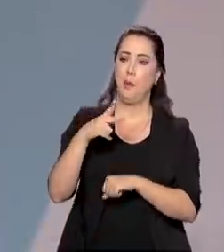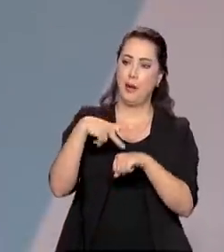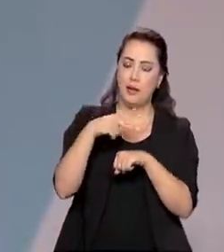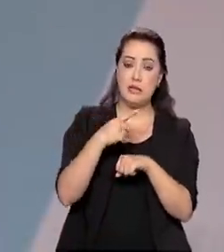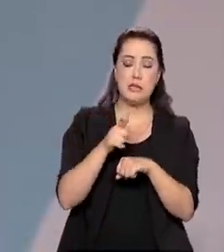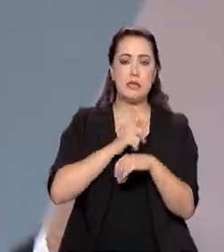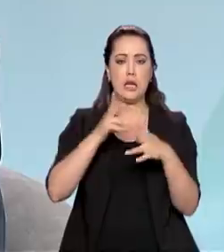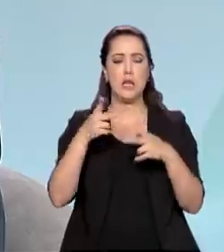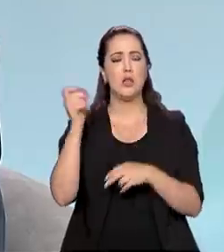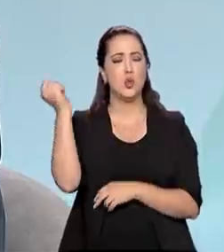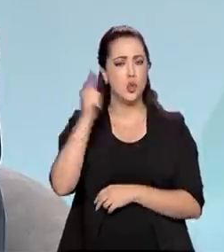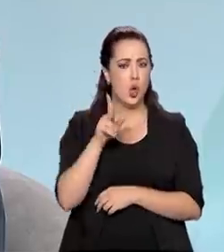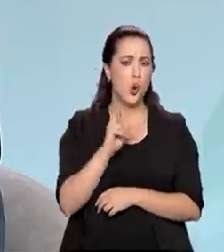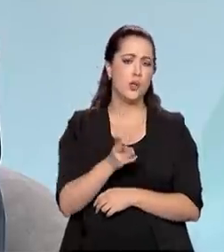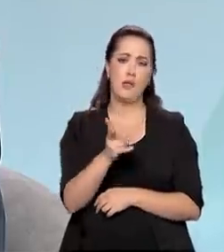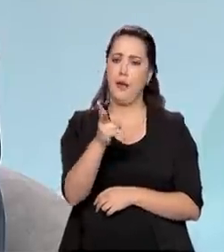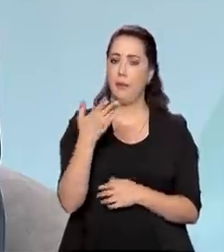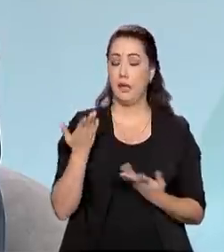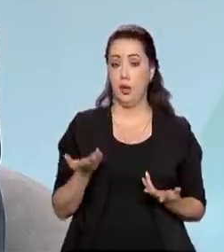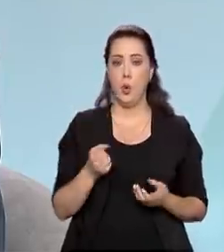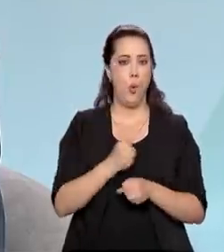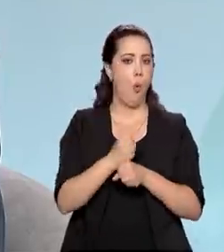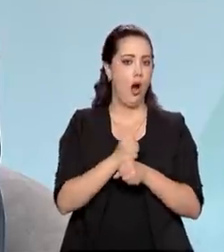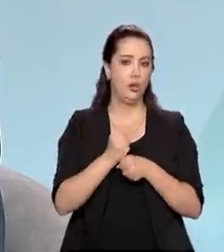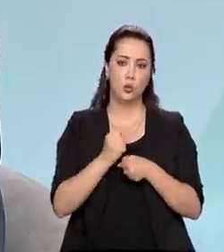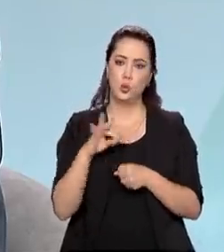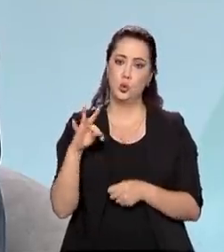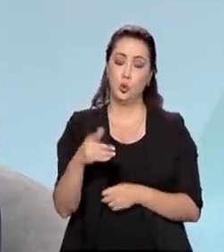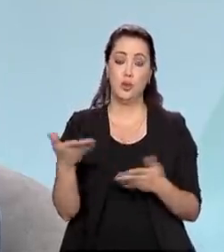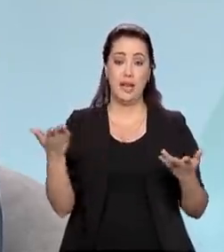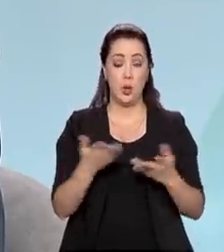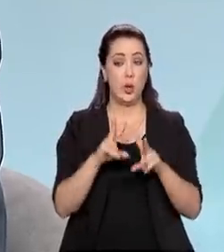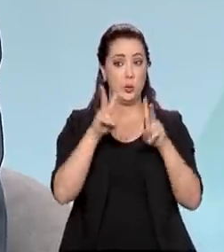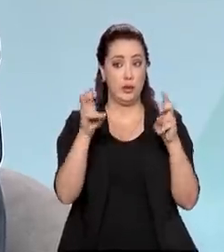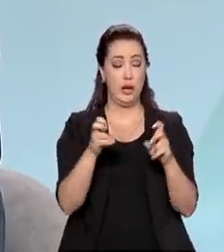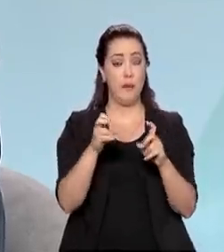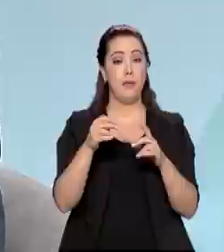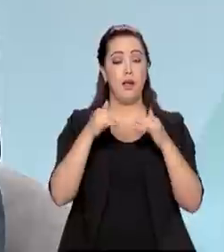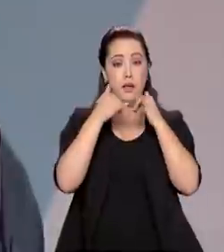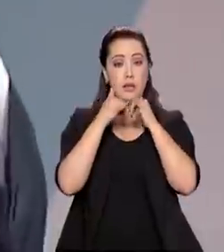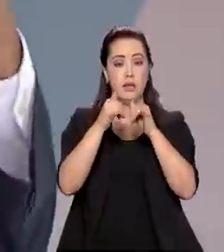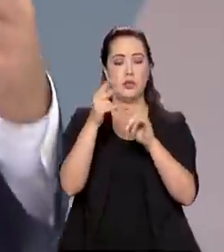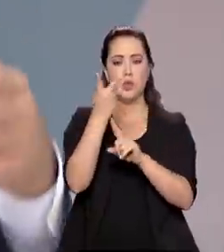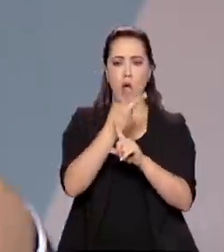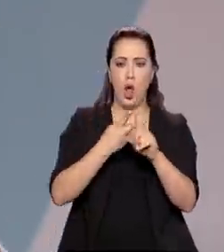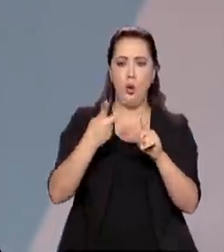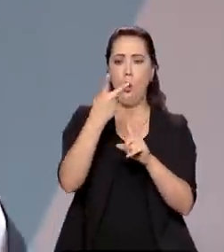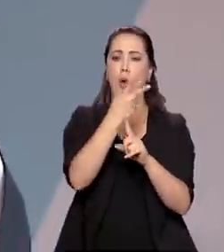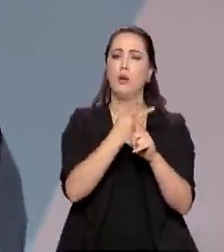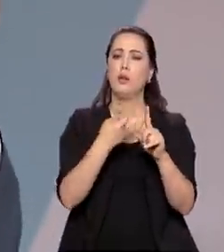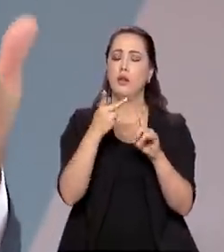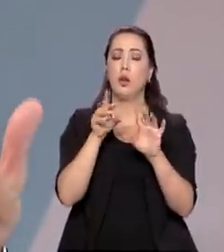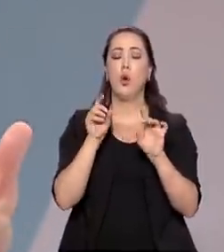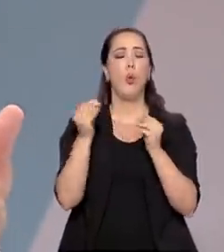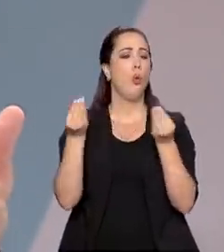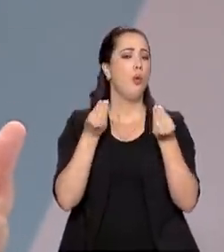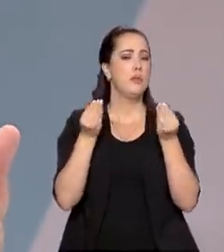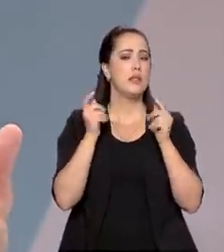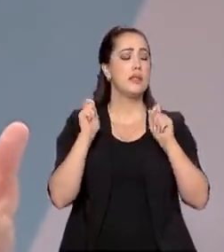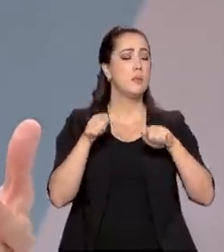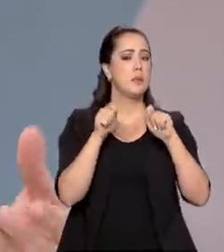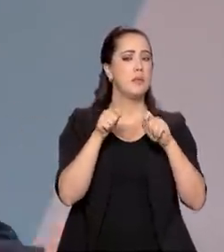tem muito sol o ano todo. Agora vamos falar um pouquinho da energia eólica. Como é que está o desenvolvimento dessa outra